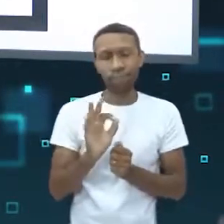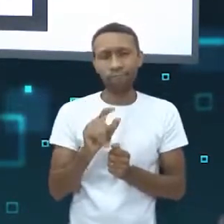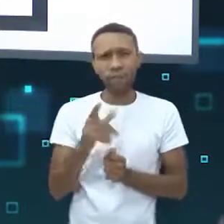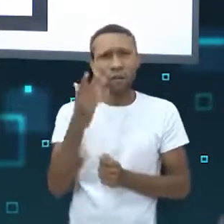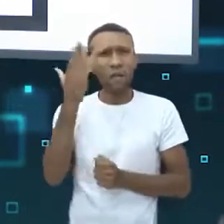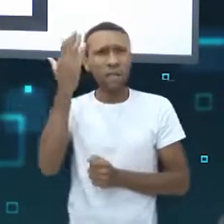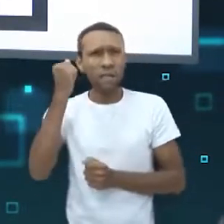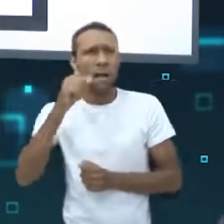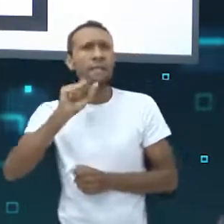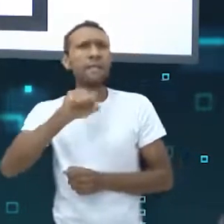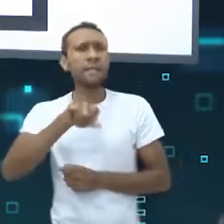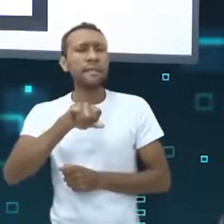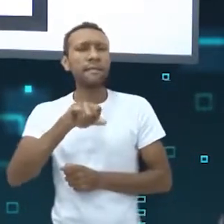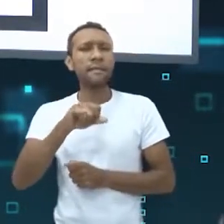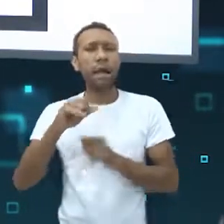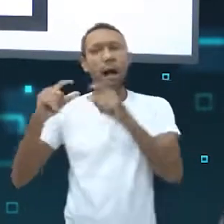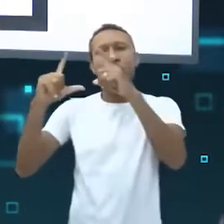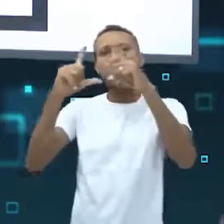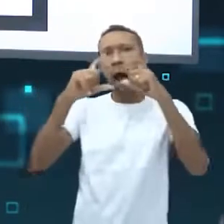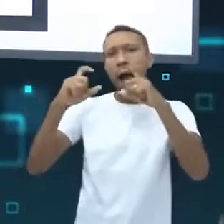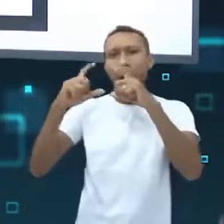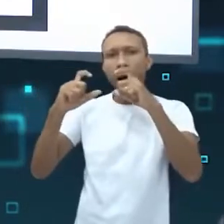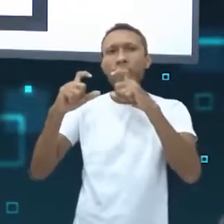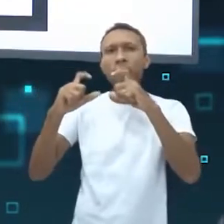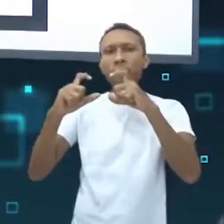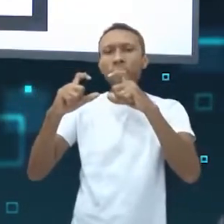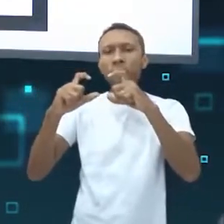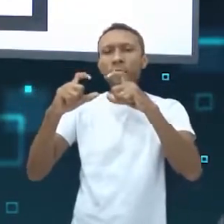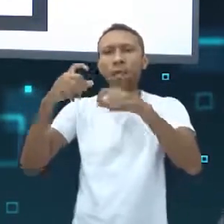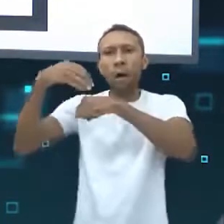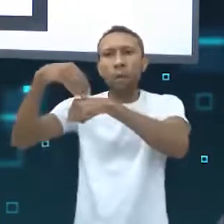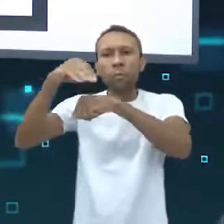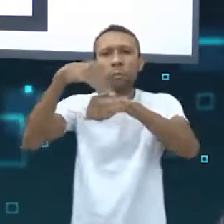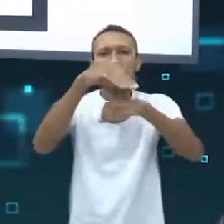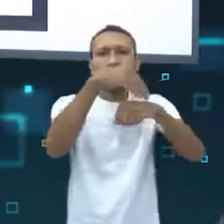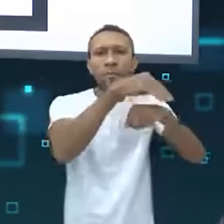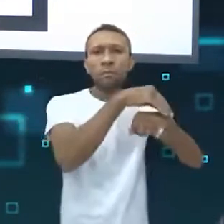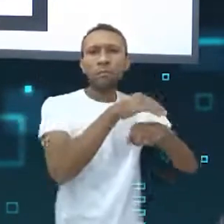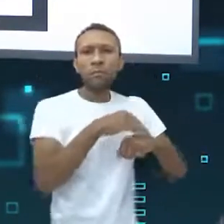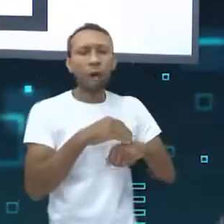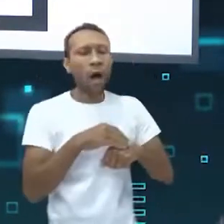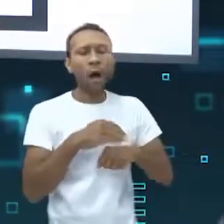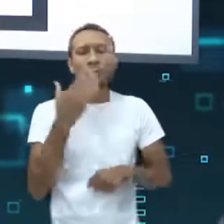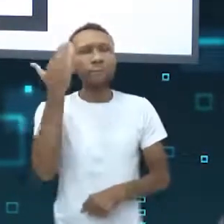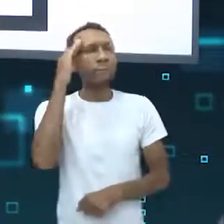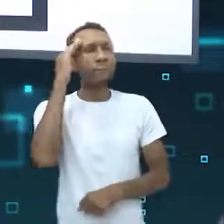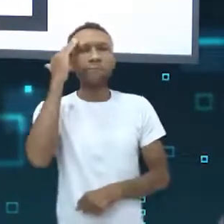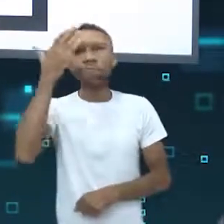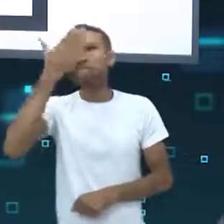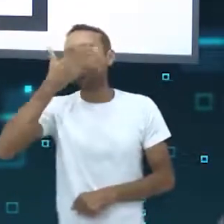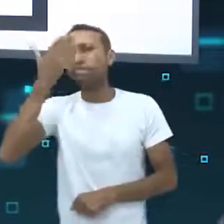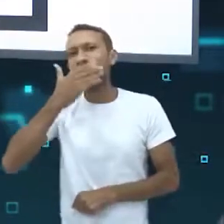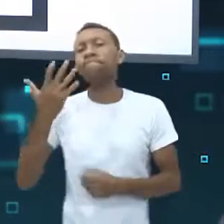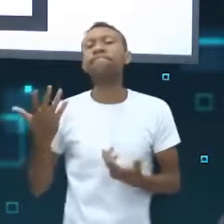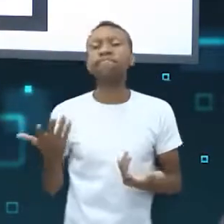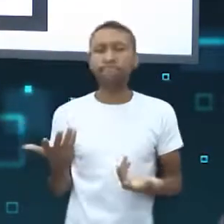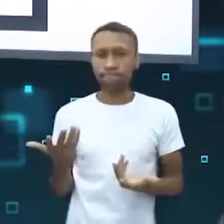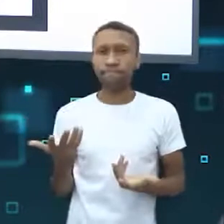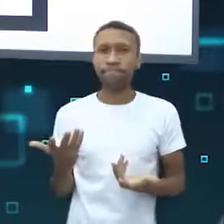Sabia que se a foto do seu perfil do WhatsApp pode ser compartilhada com outras pessoas e você nem fica sabendo disso?